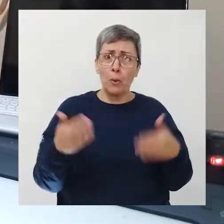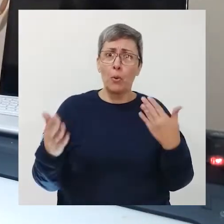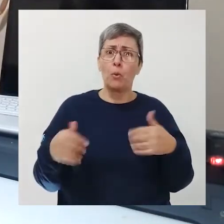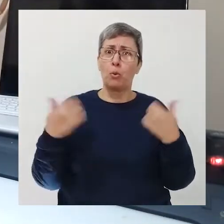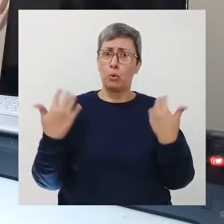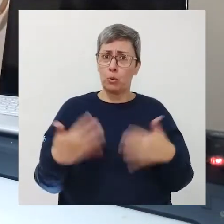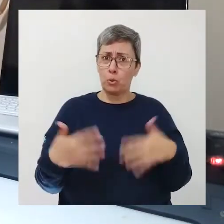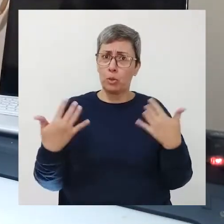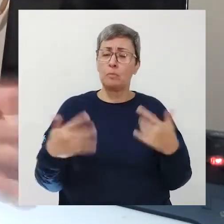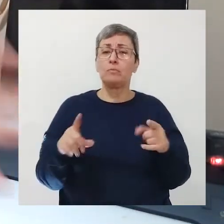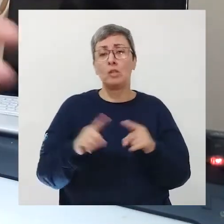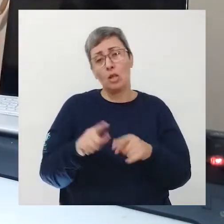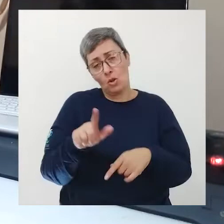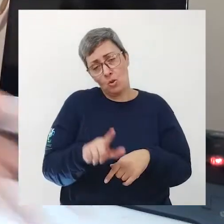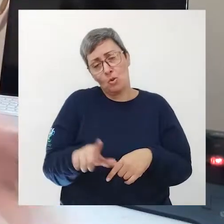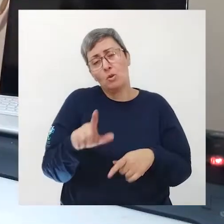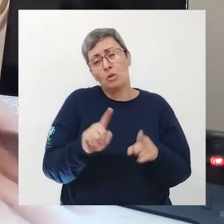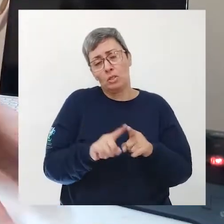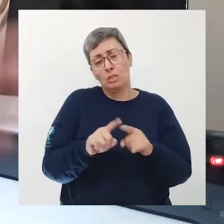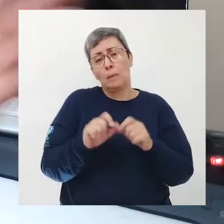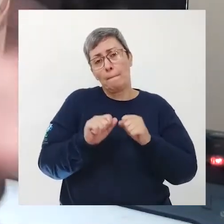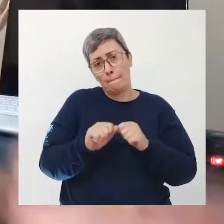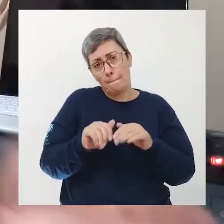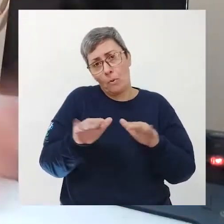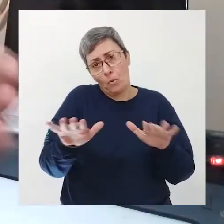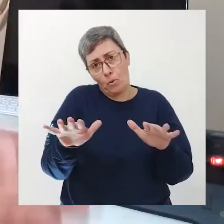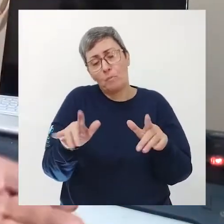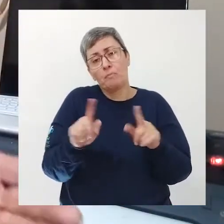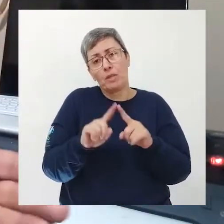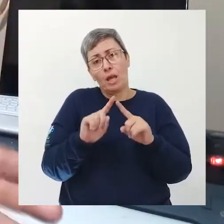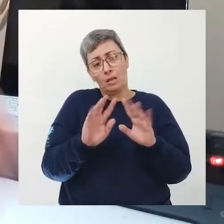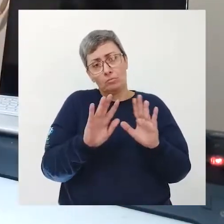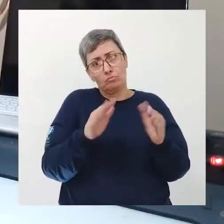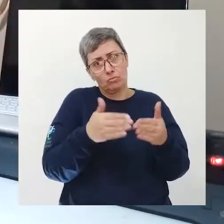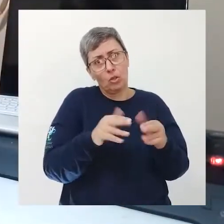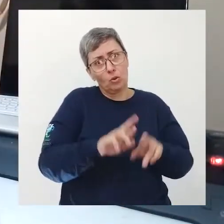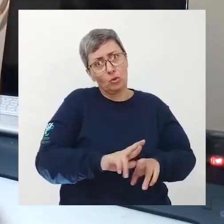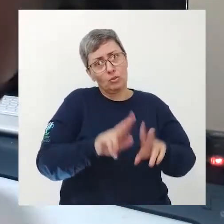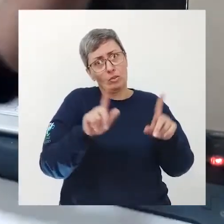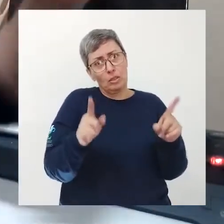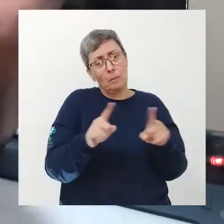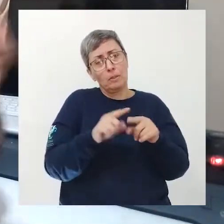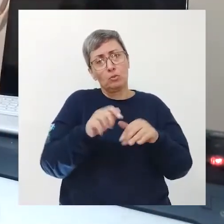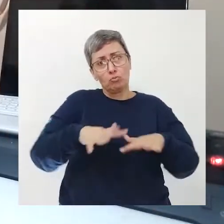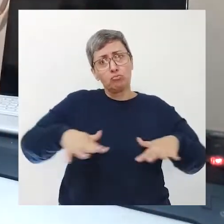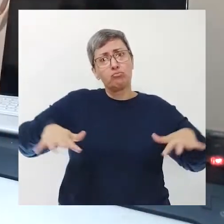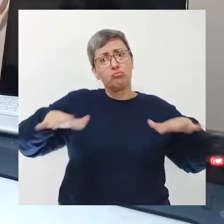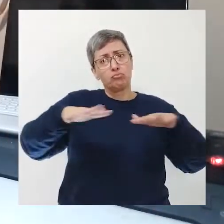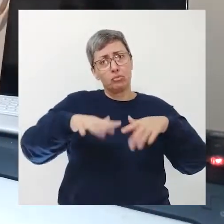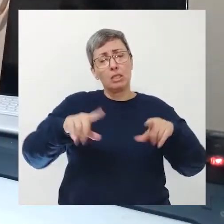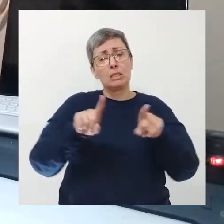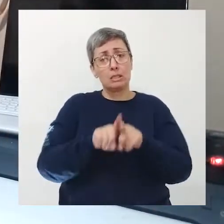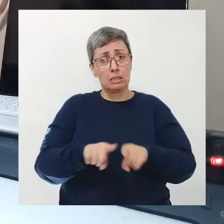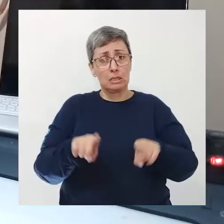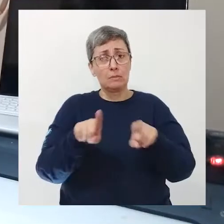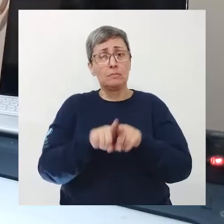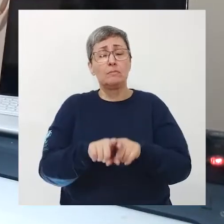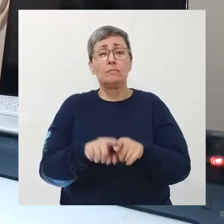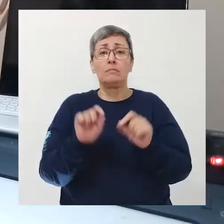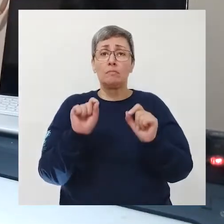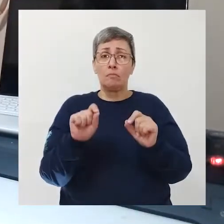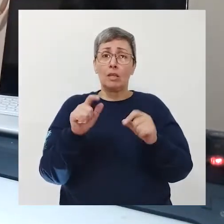Lógico Estamos numa pandemia a coisa tem um olhar diferente mas estamos falando no geral Há também